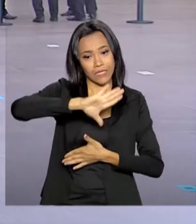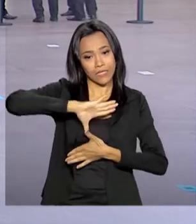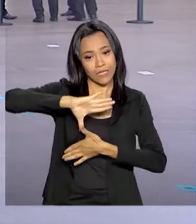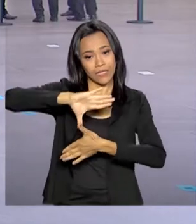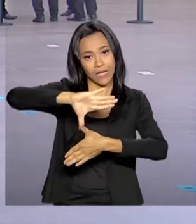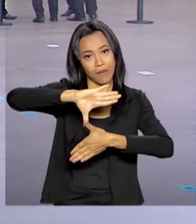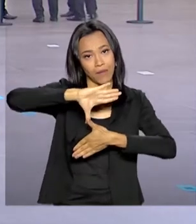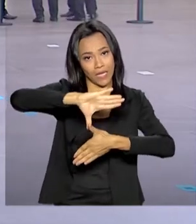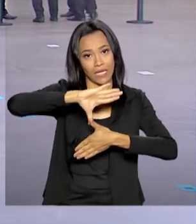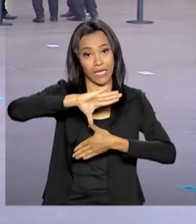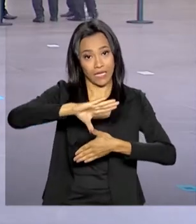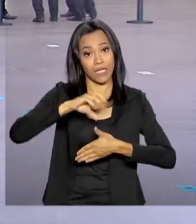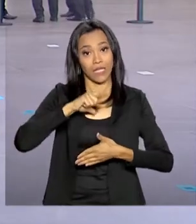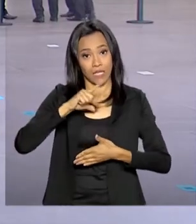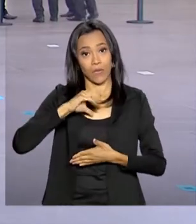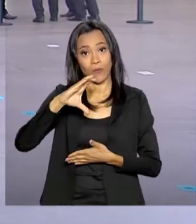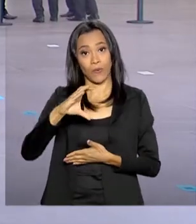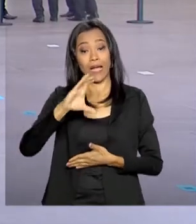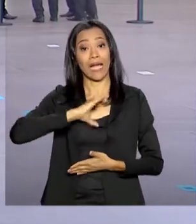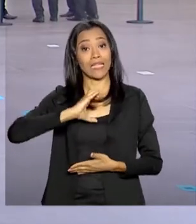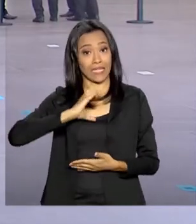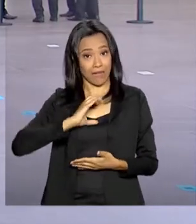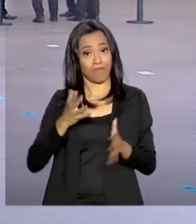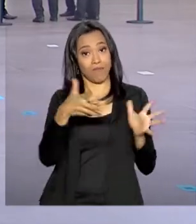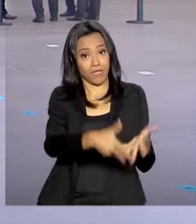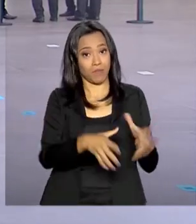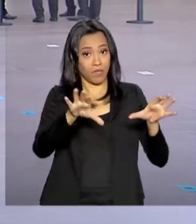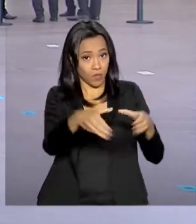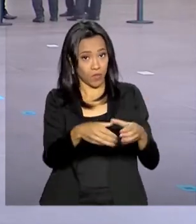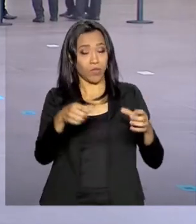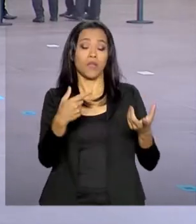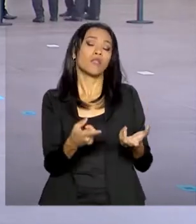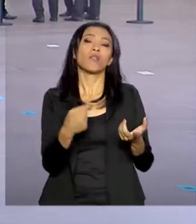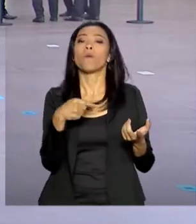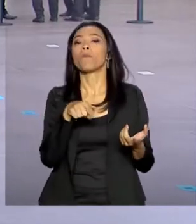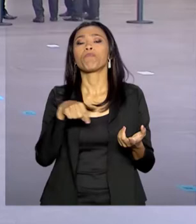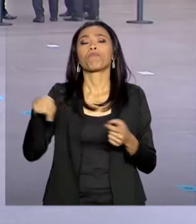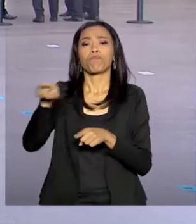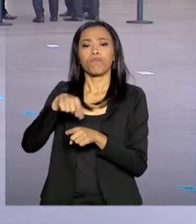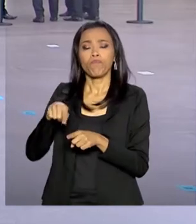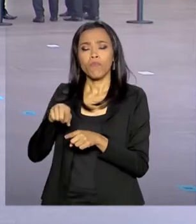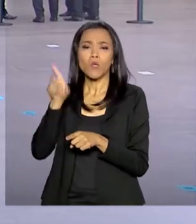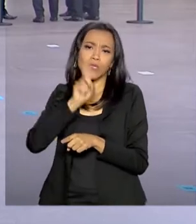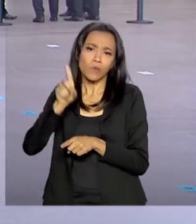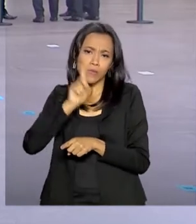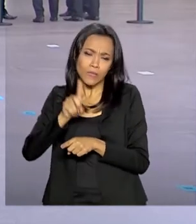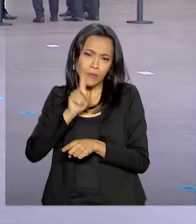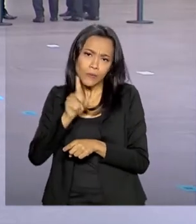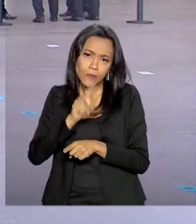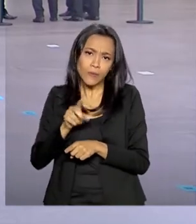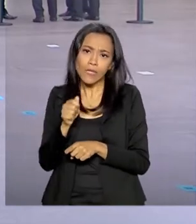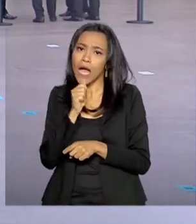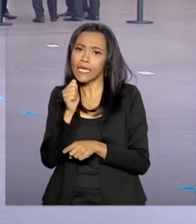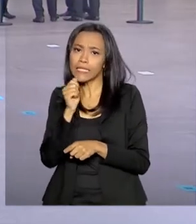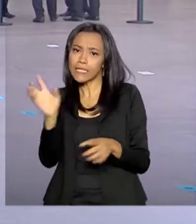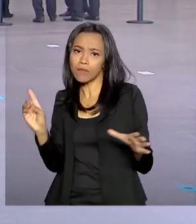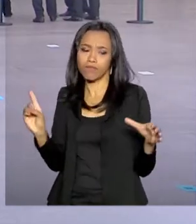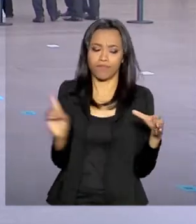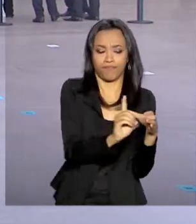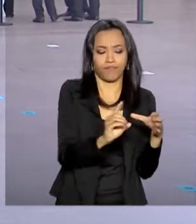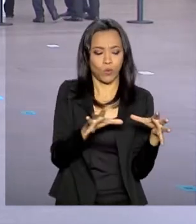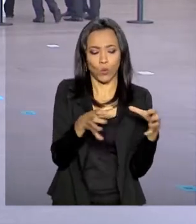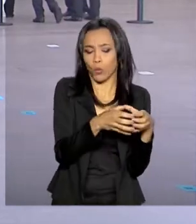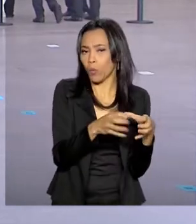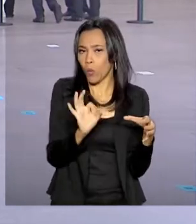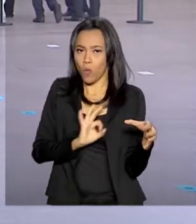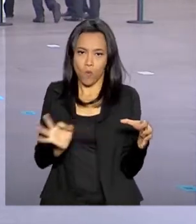Canadá também. Eles vão reforçar o apoio ao presidente encarregado, Juan Guaidó. Os Estados Unidos não integram oficialmente o grupo de Lima, mas